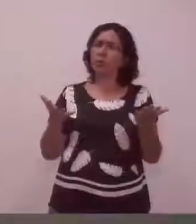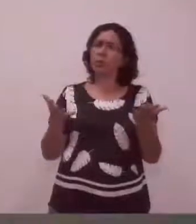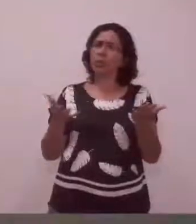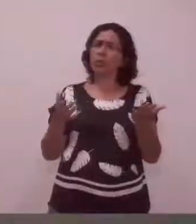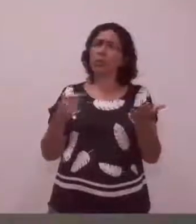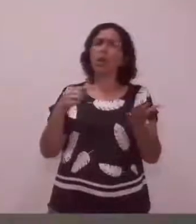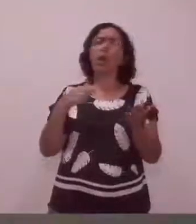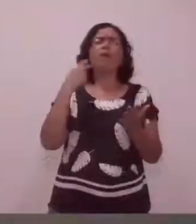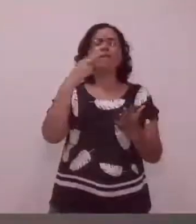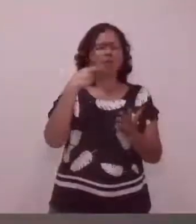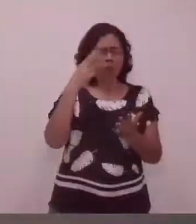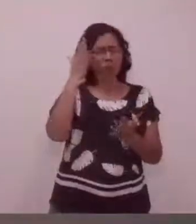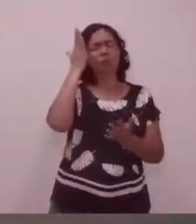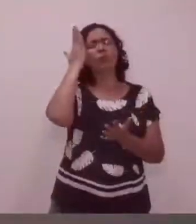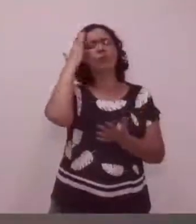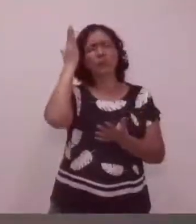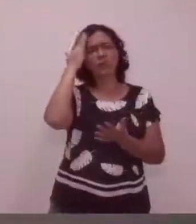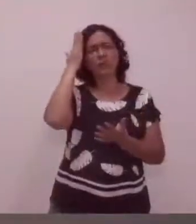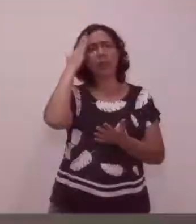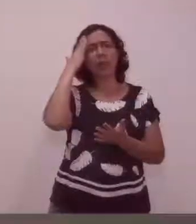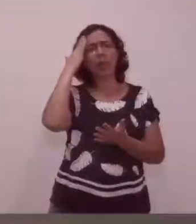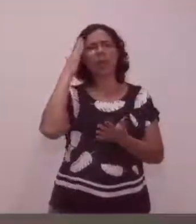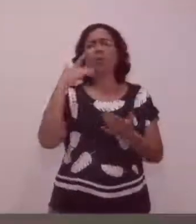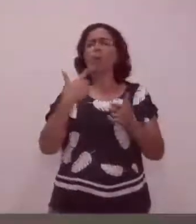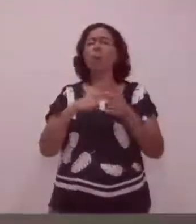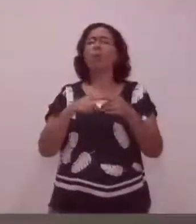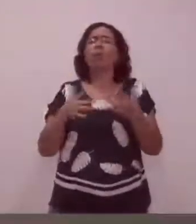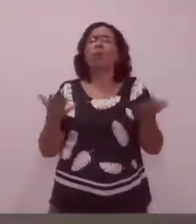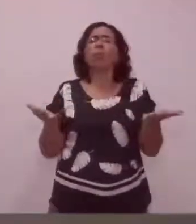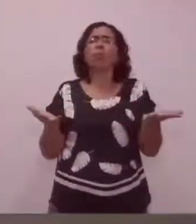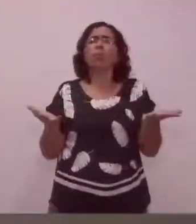Câmara também sabia que sim. E qual o mal nisso?